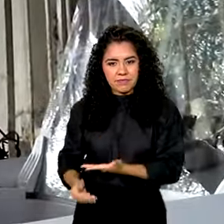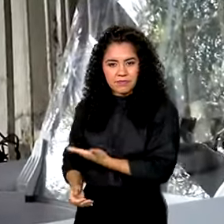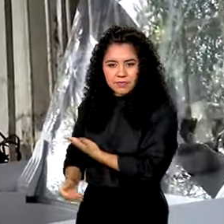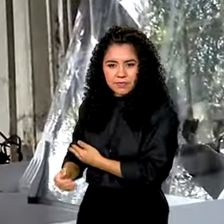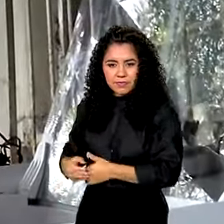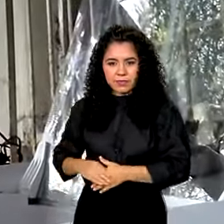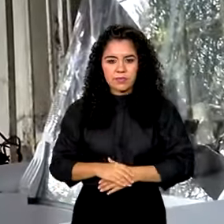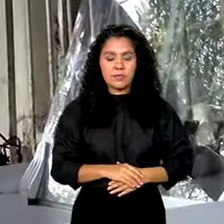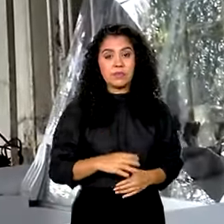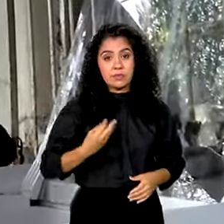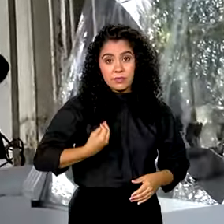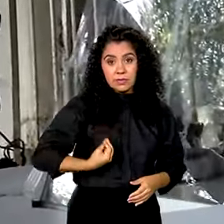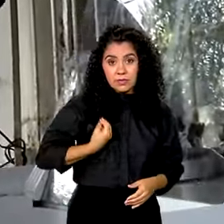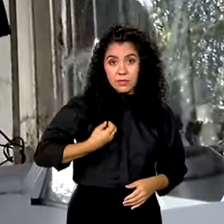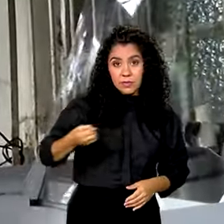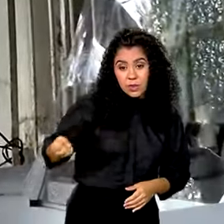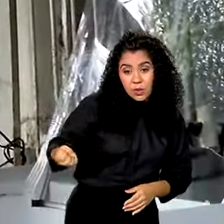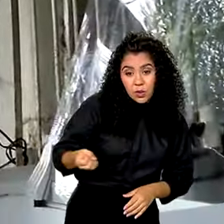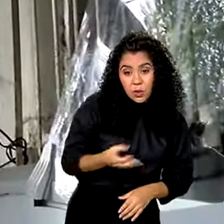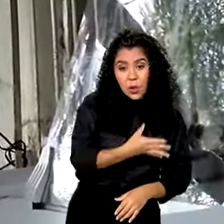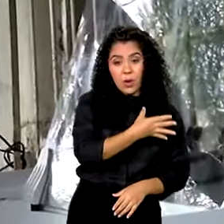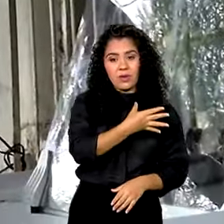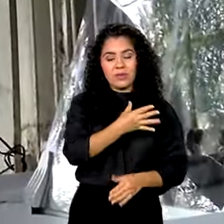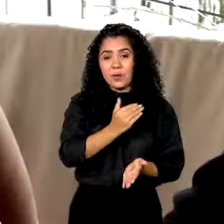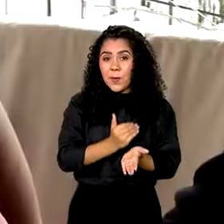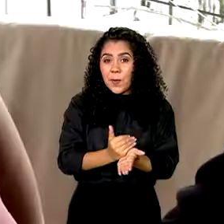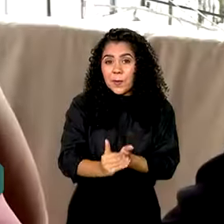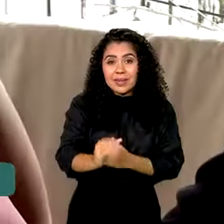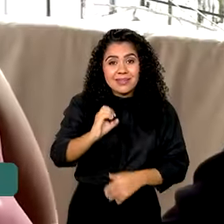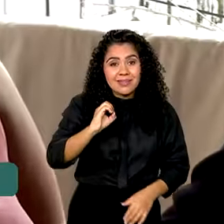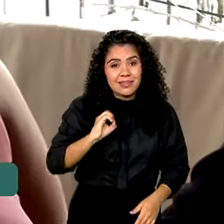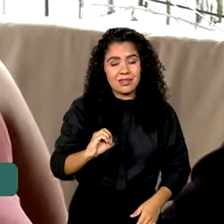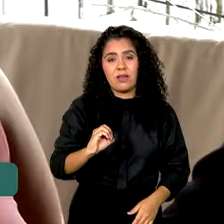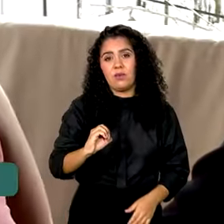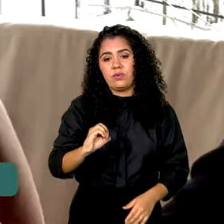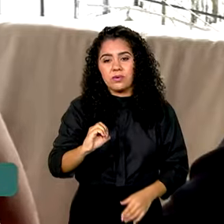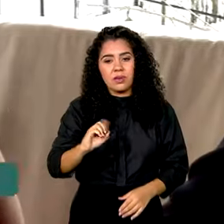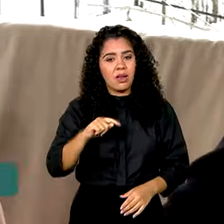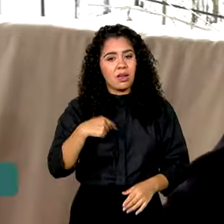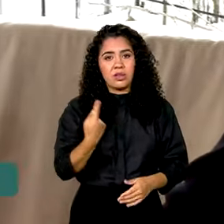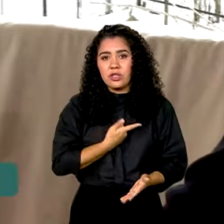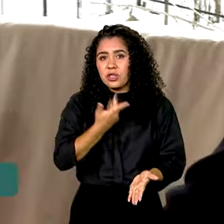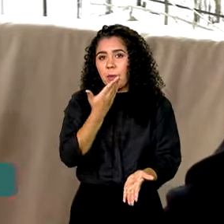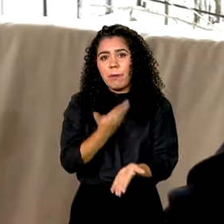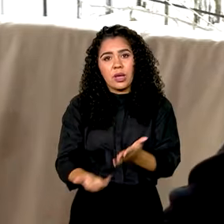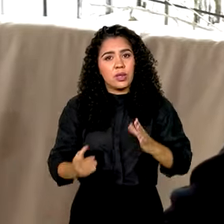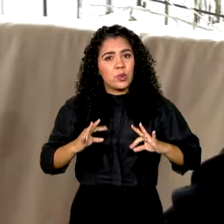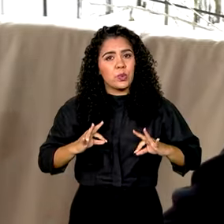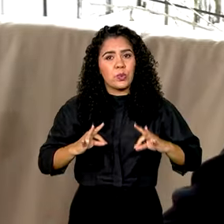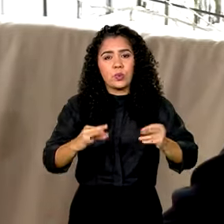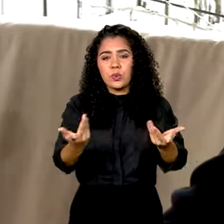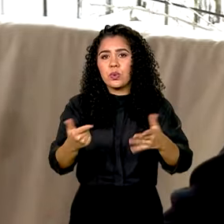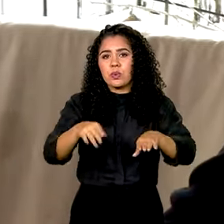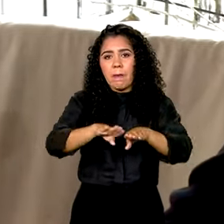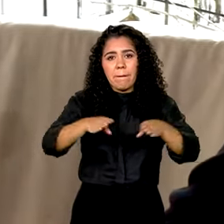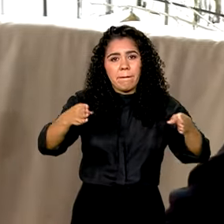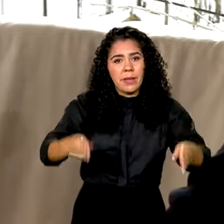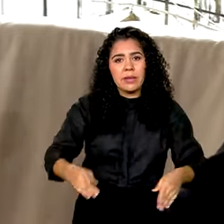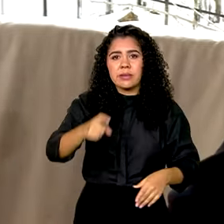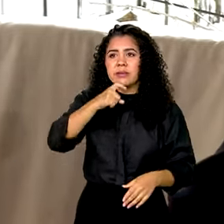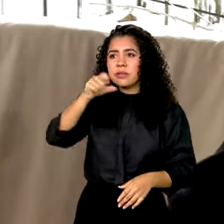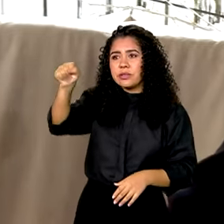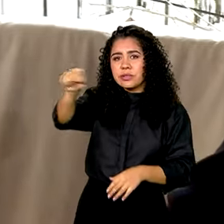Uma vida nova, praticamente do zero. A gente perdeu tudo, os móveis se desfizeram, os móveis de